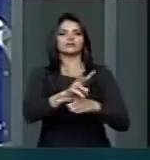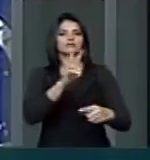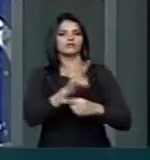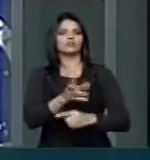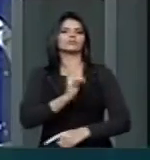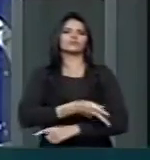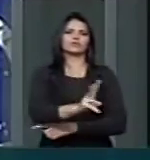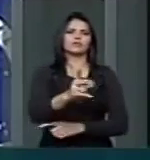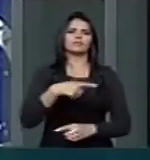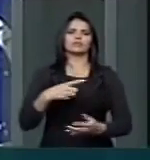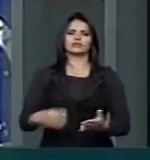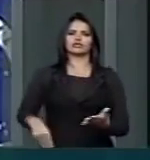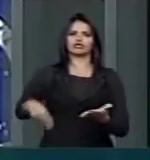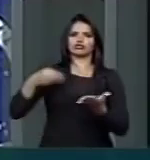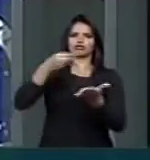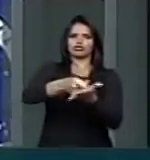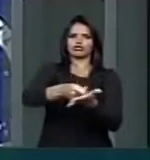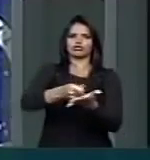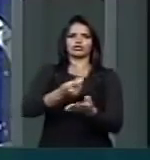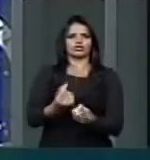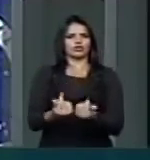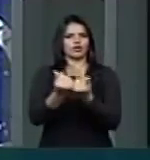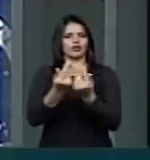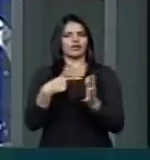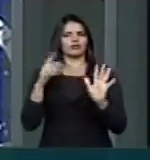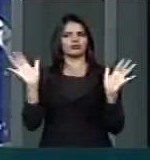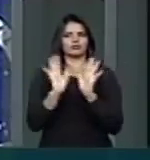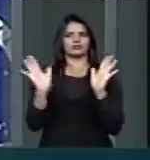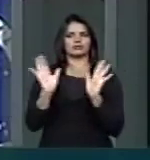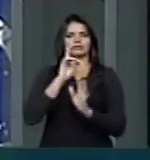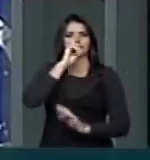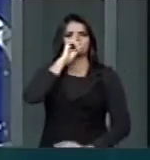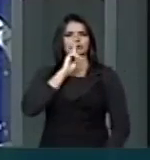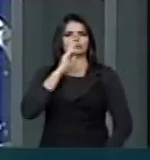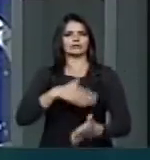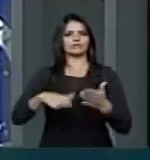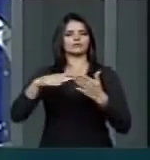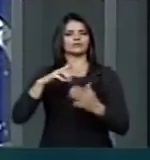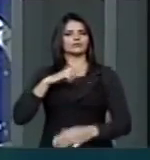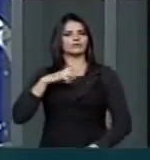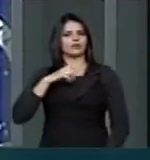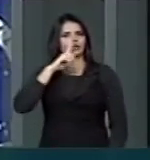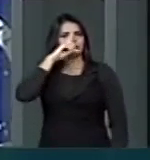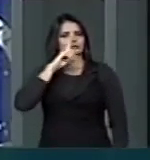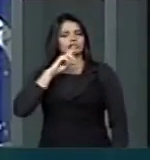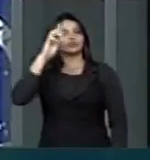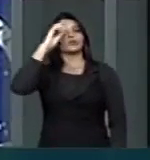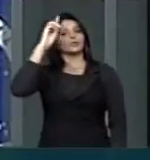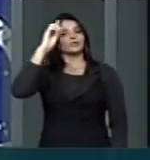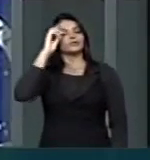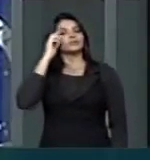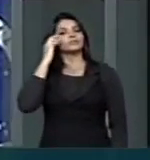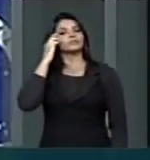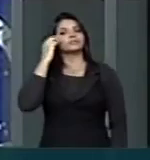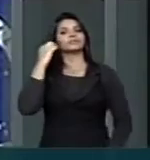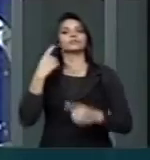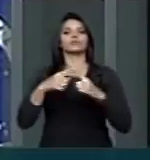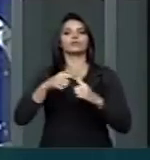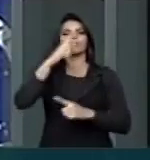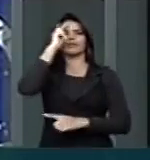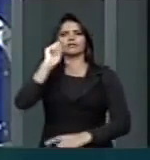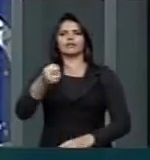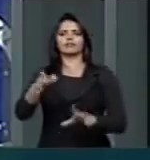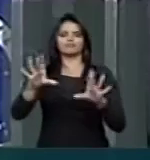sempre custar dinheiro nós nos livrarmos dos riscos que todos nós corremos todos os dias, pois quem os